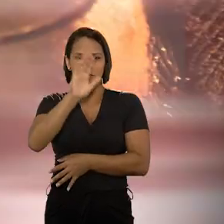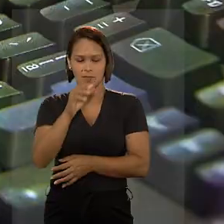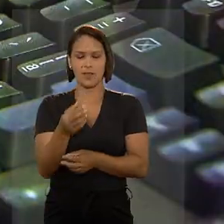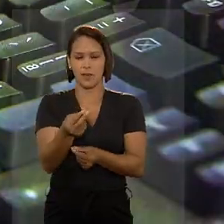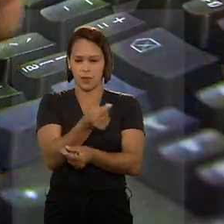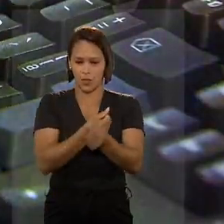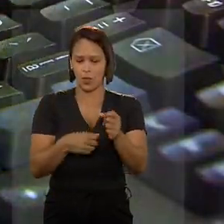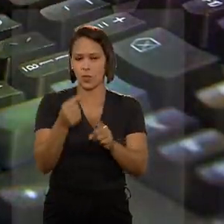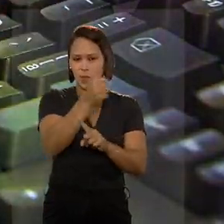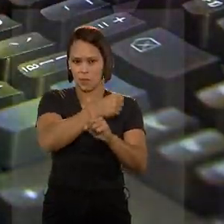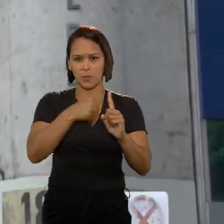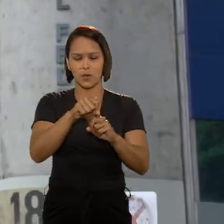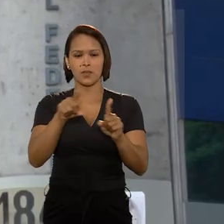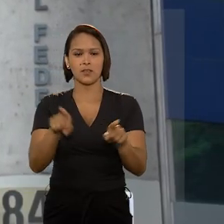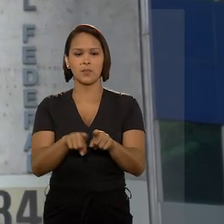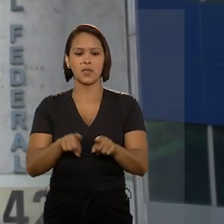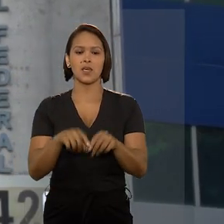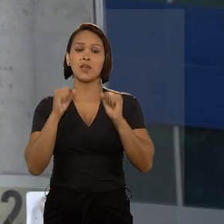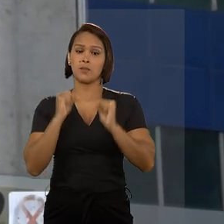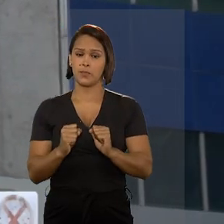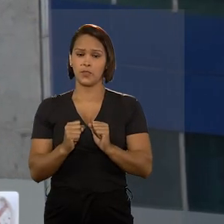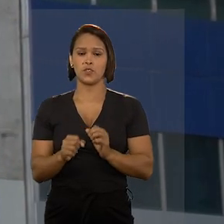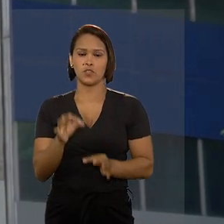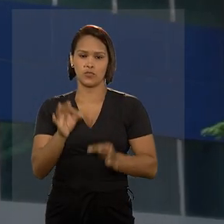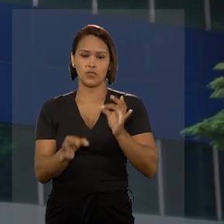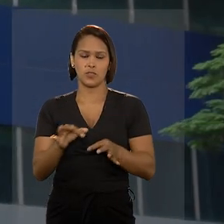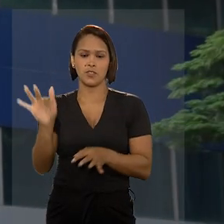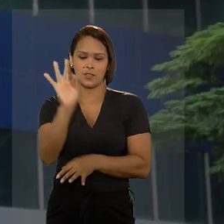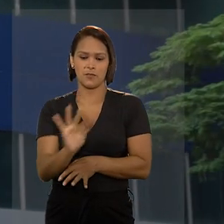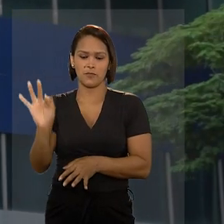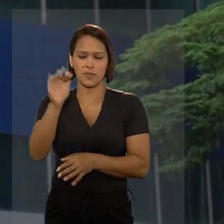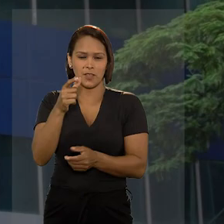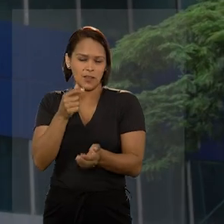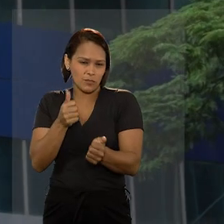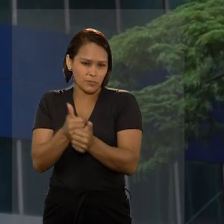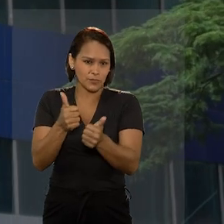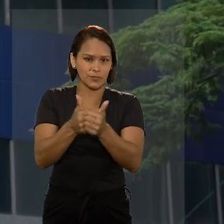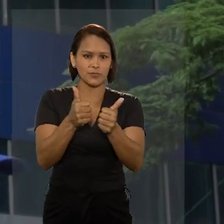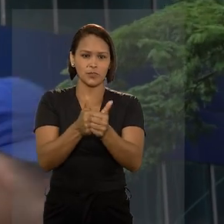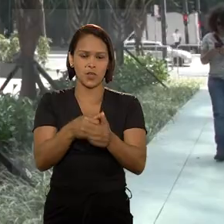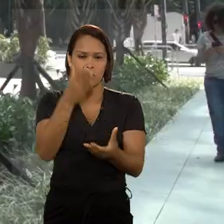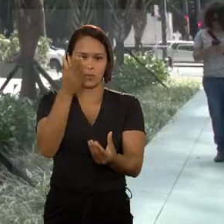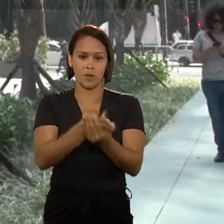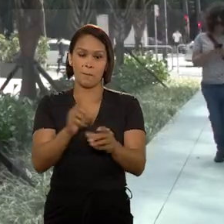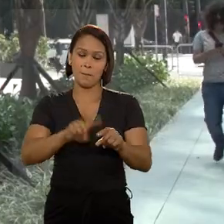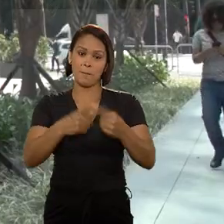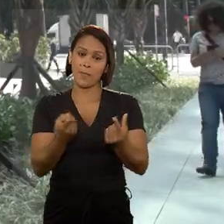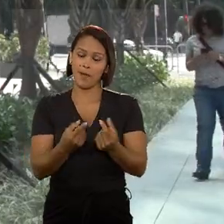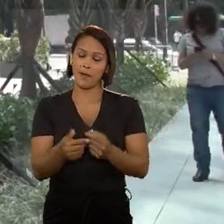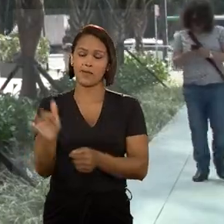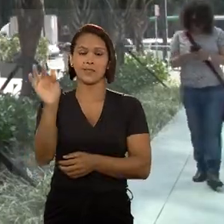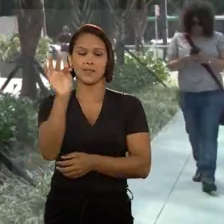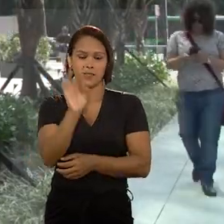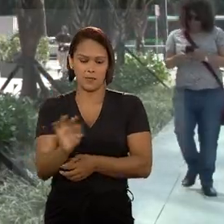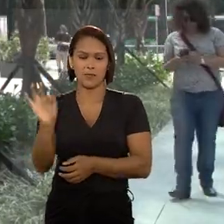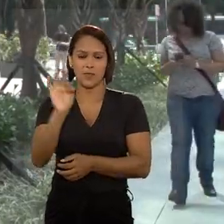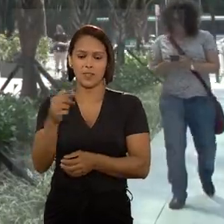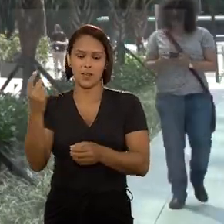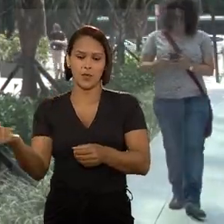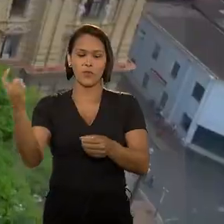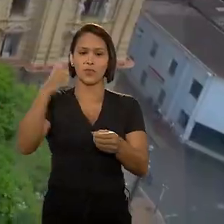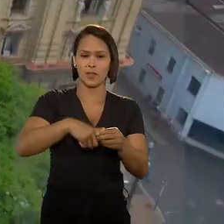e economia popular e que, por isso, caberia à Justiça Federal conduzir o processo. Entretanto, a Justiça Federal